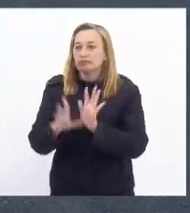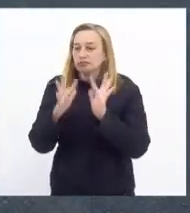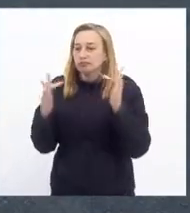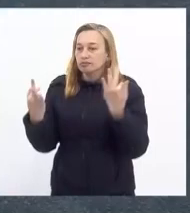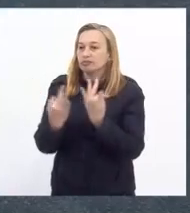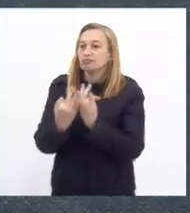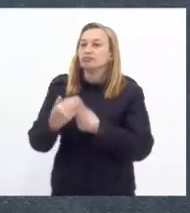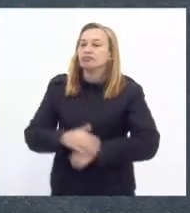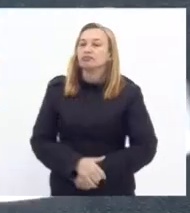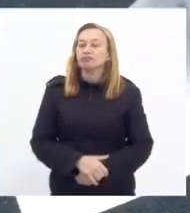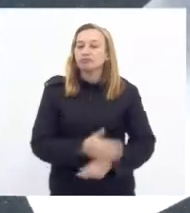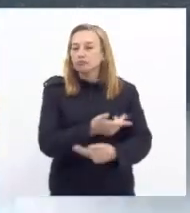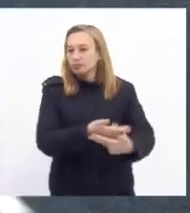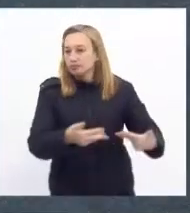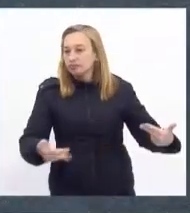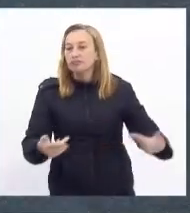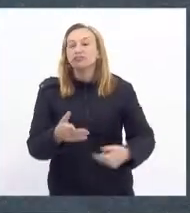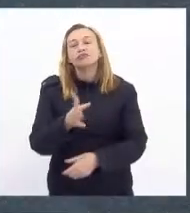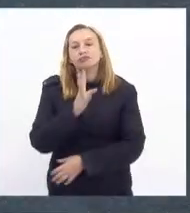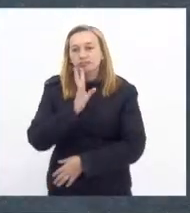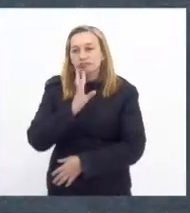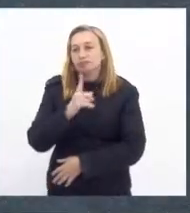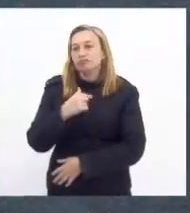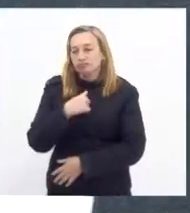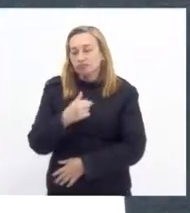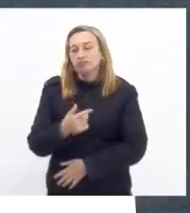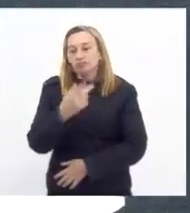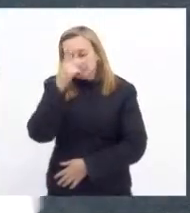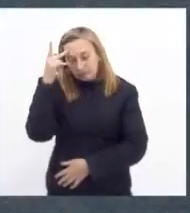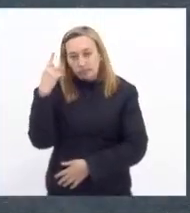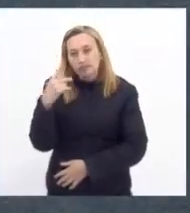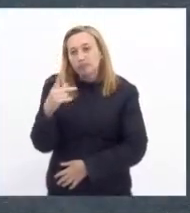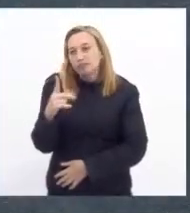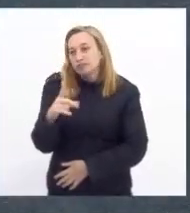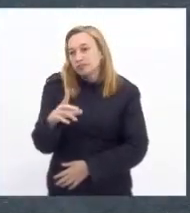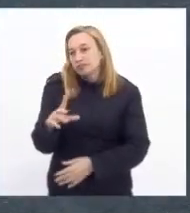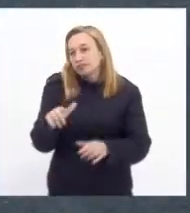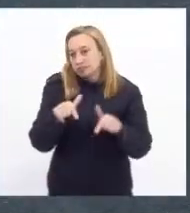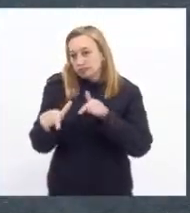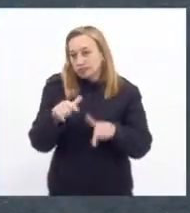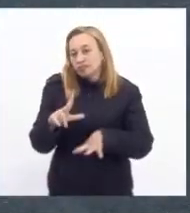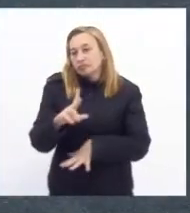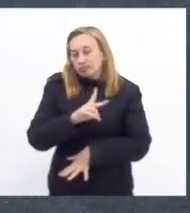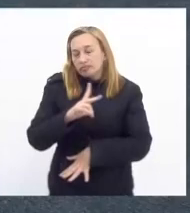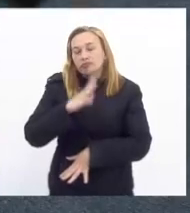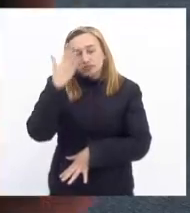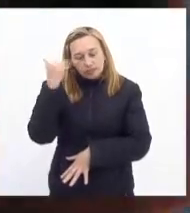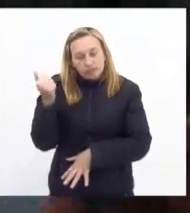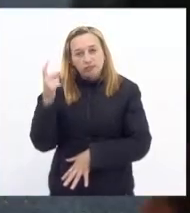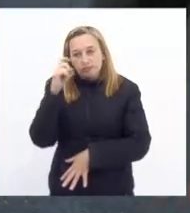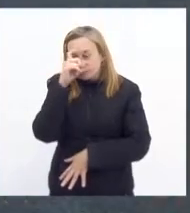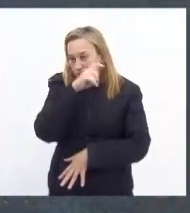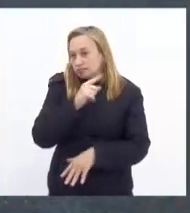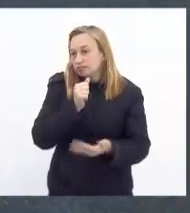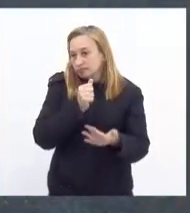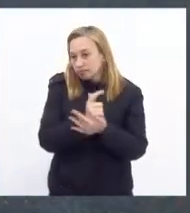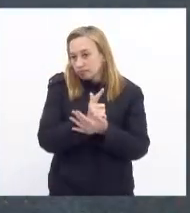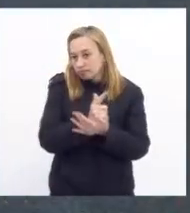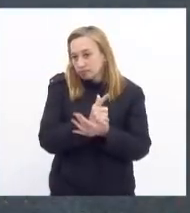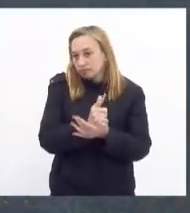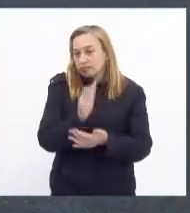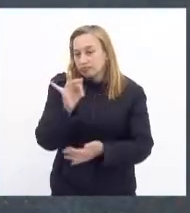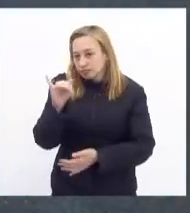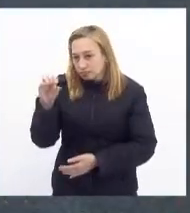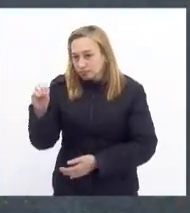alternativo, como milhares que eu conheço de pessoas que trabalham por conta própria e que sabem da dificuldade que é de pagar o fisco,